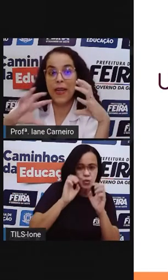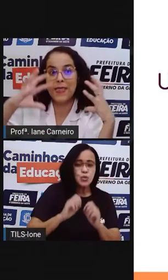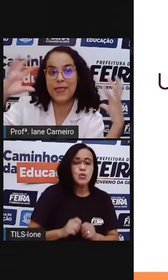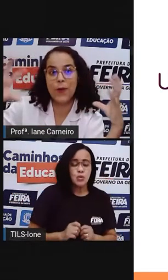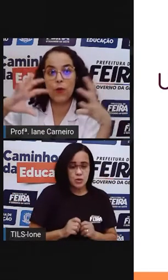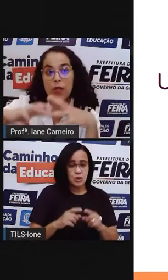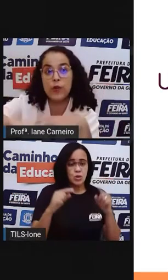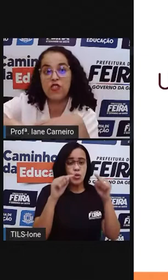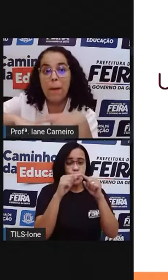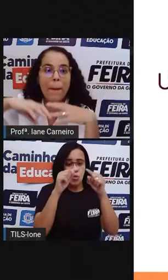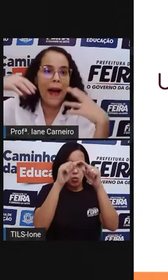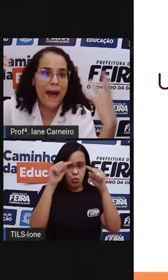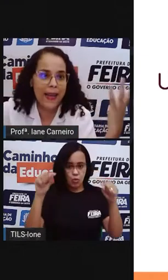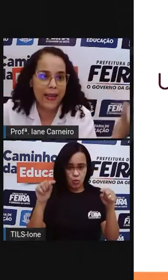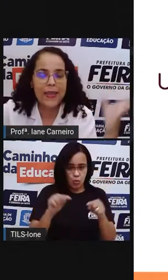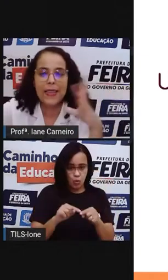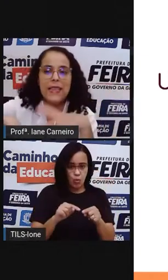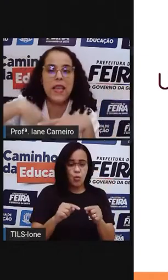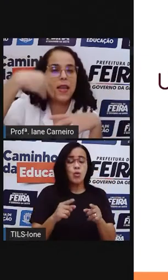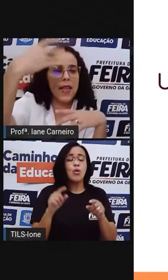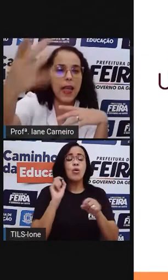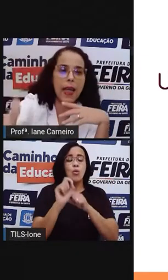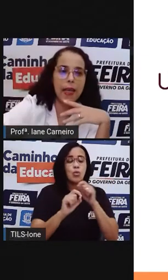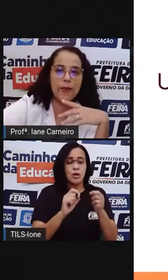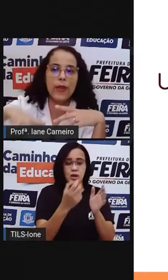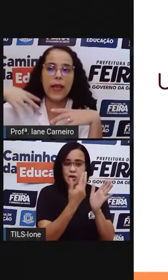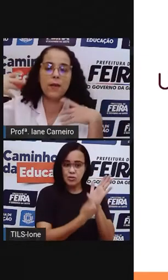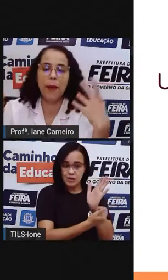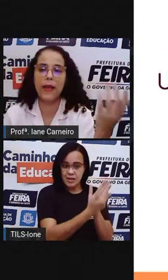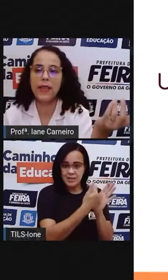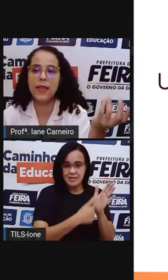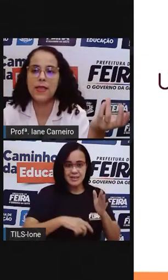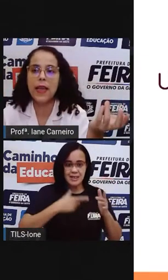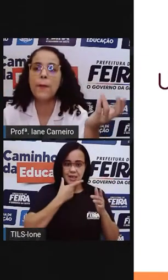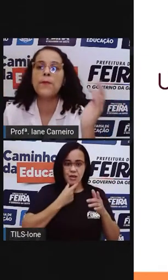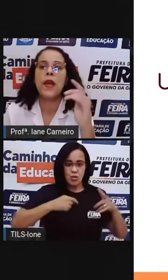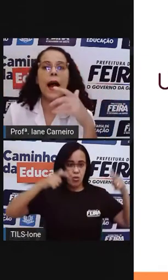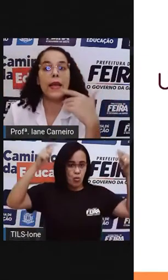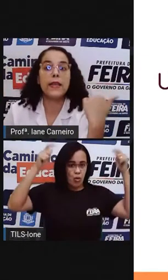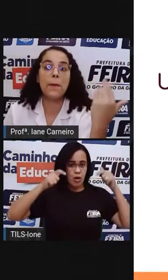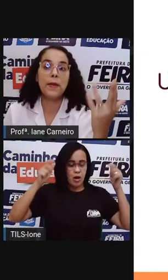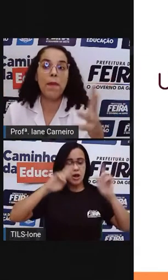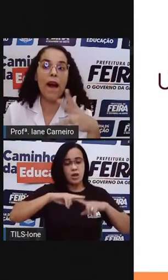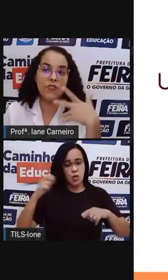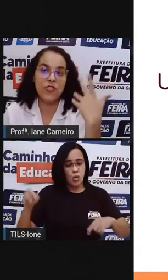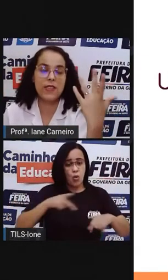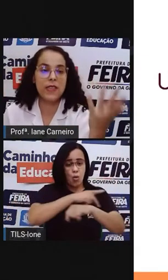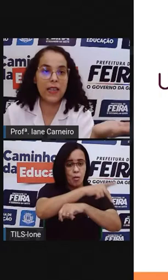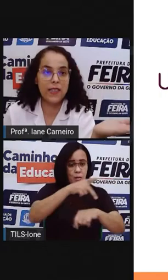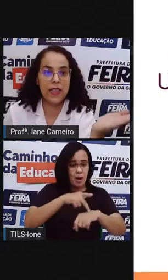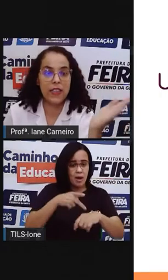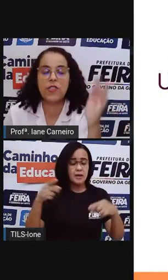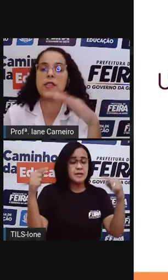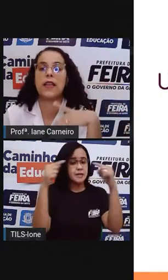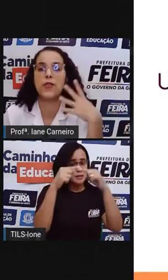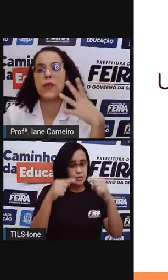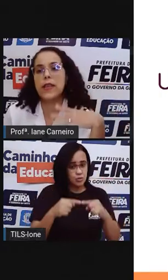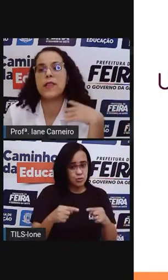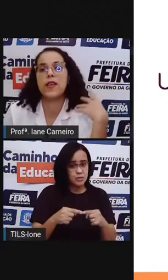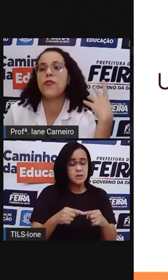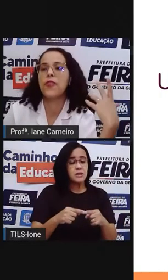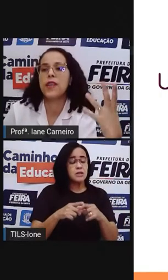fazia o brasão, ou seja, a marca daquele reino, daquele país, né? Aqui também imagens das ideias igrejas